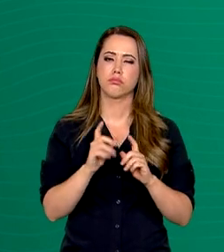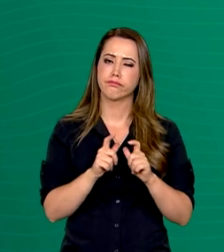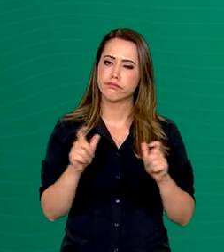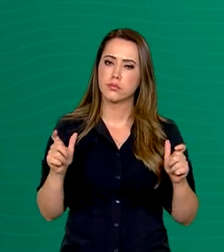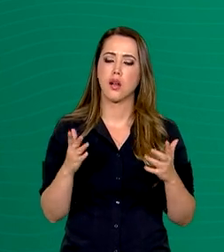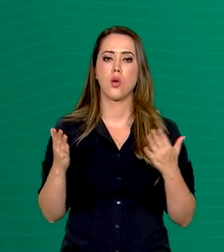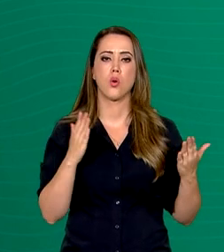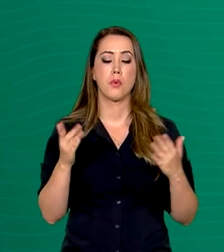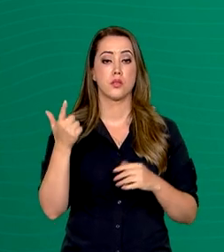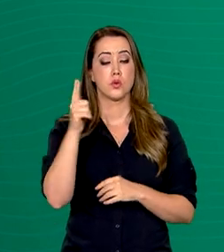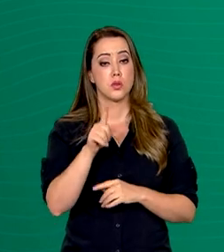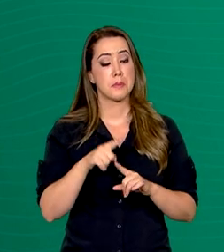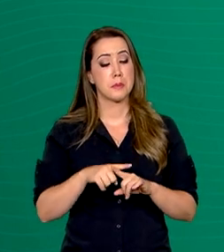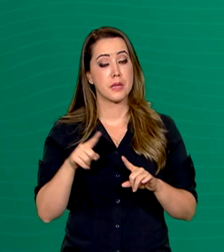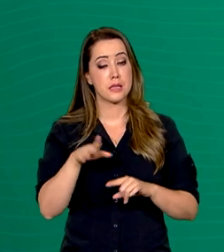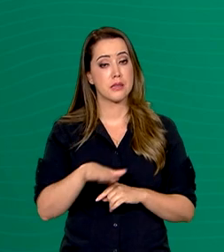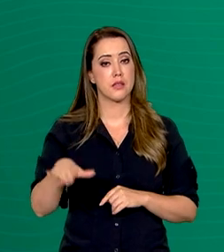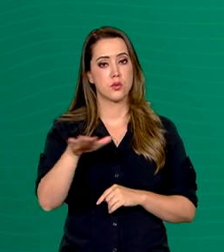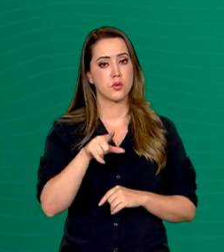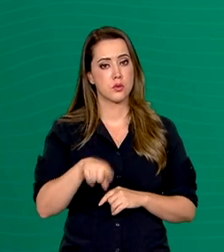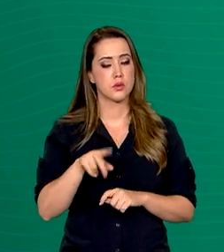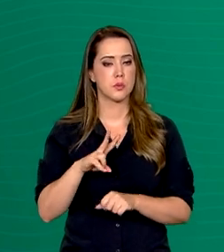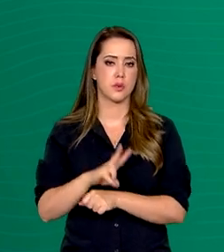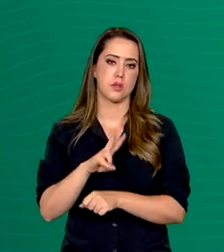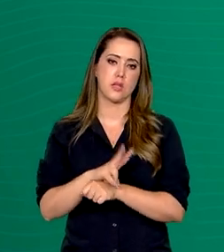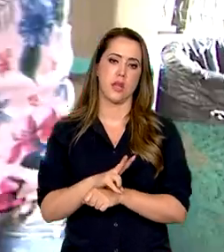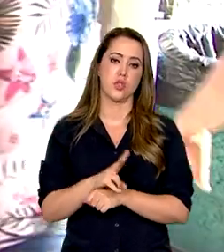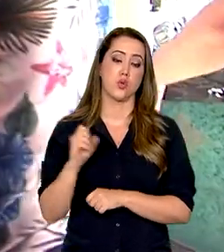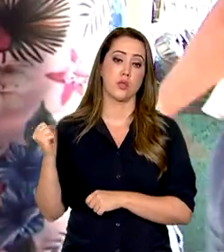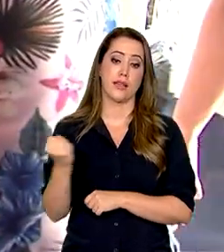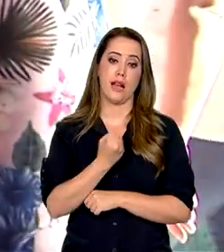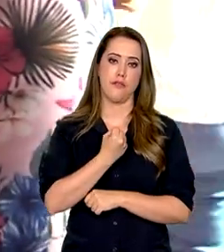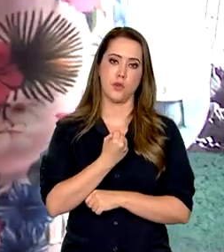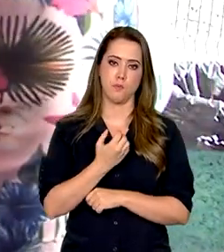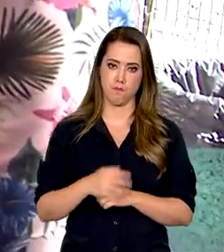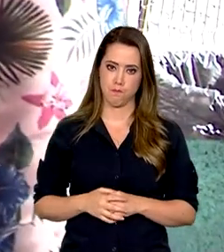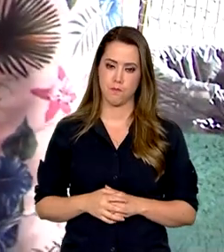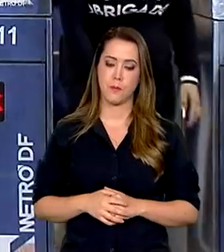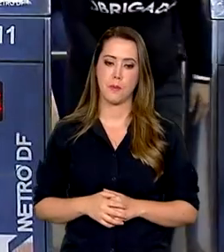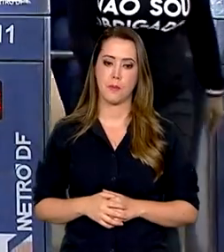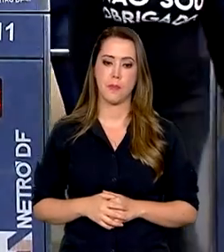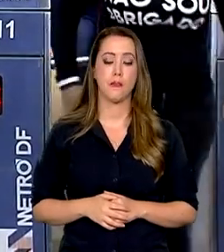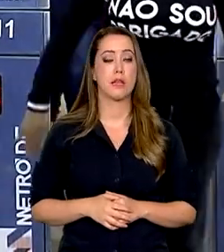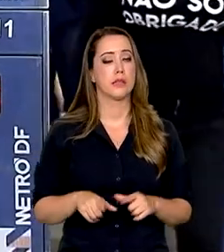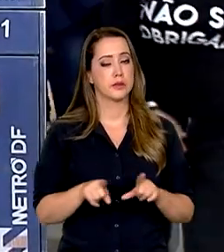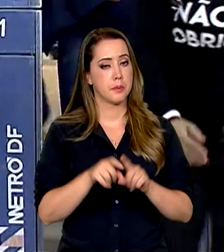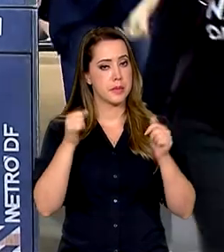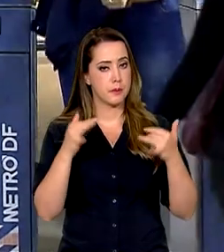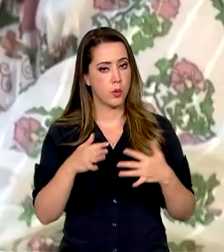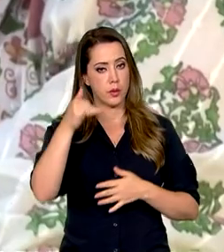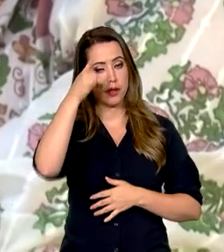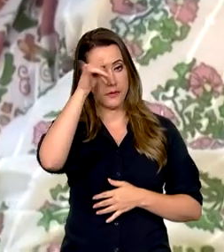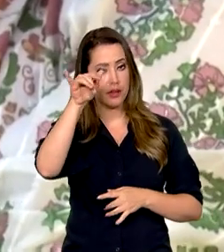maior do que as outras, mas todas continuam protegendo contra a gravidade. A secretária destacou ainda a importância da